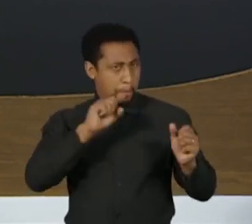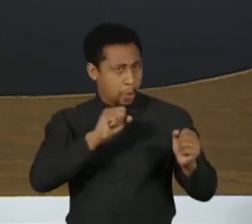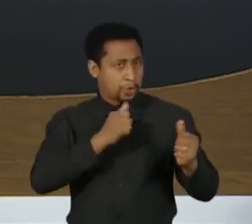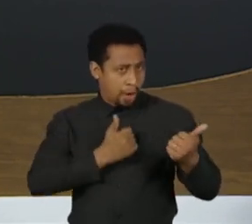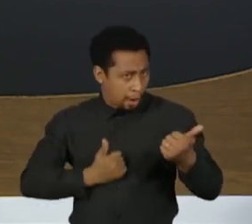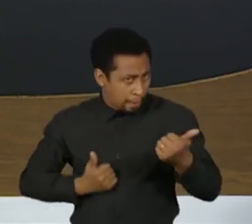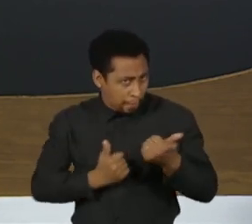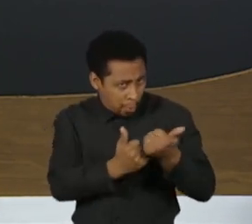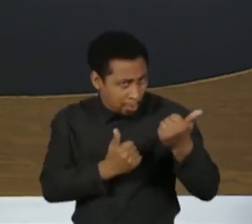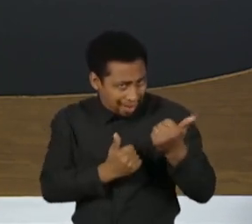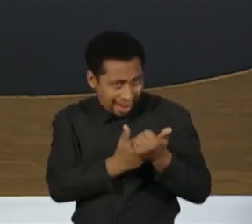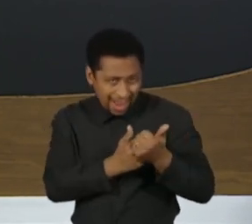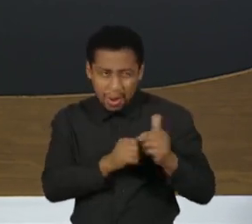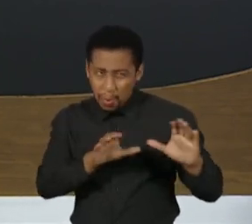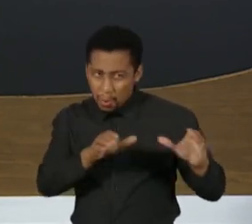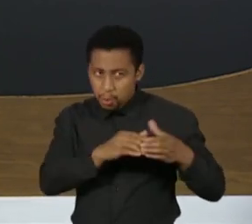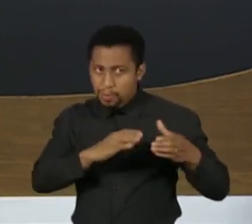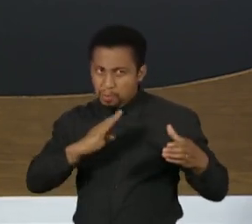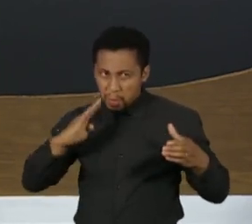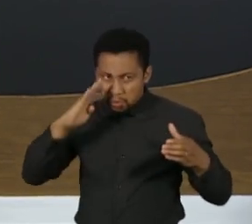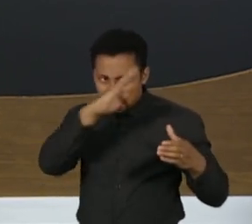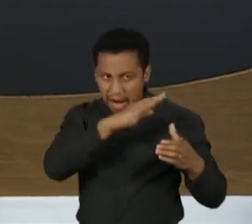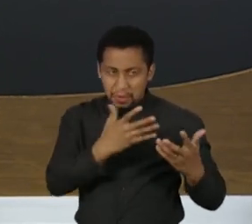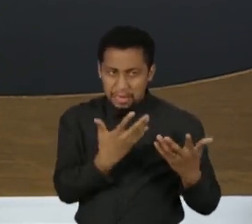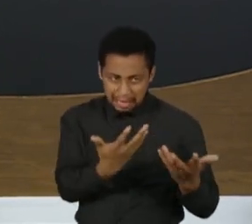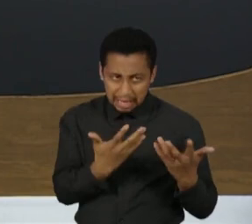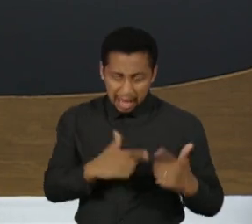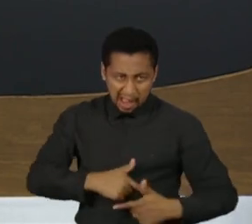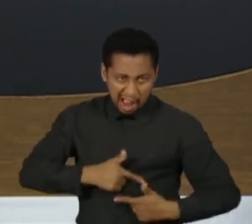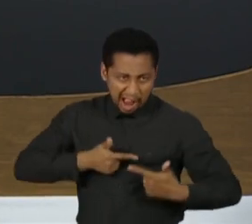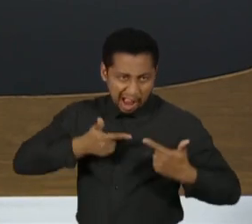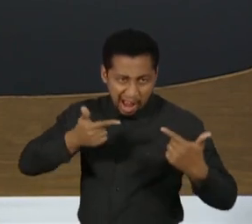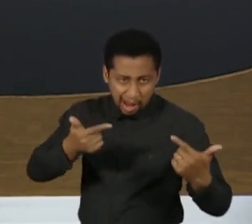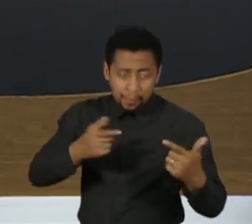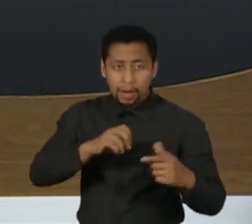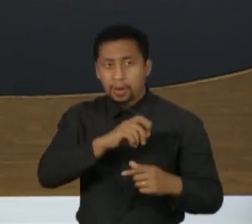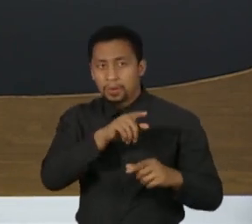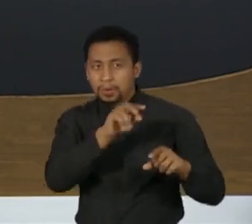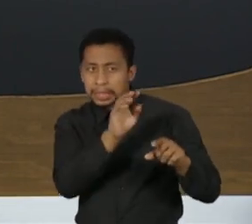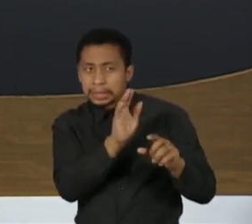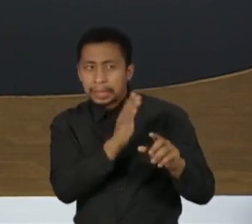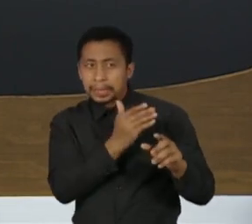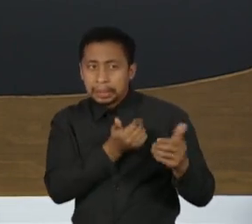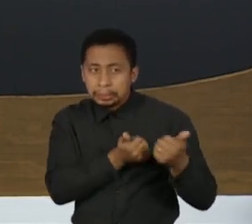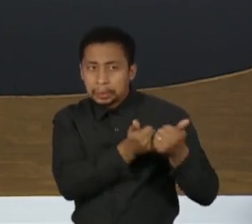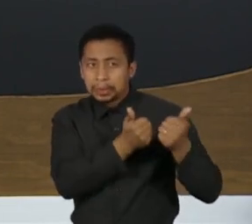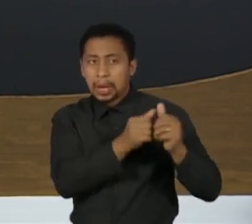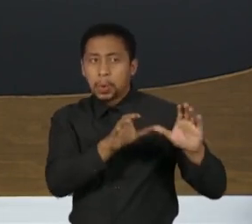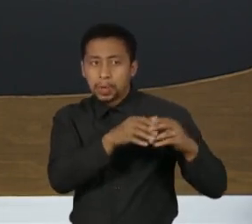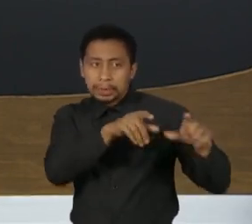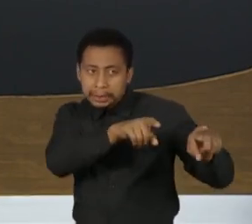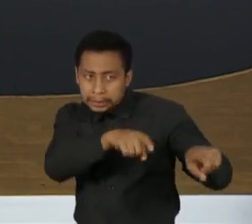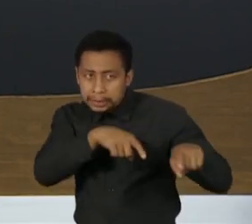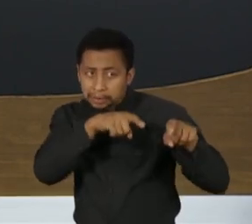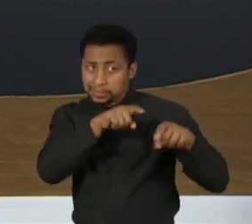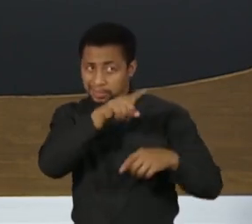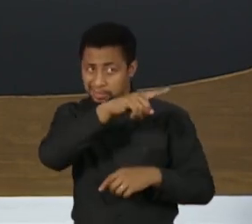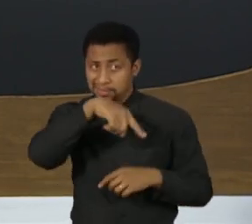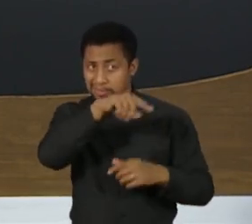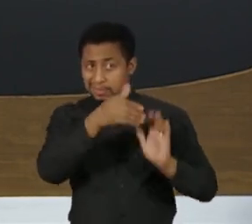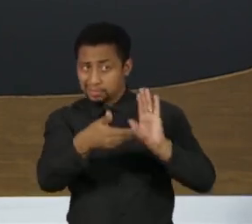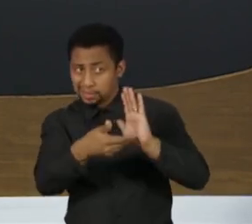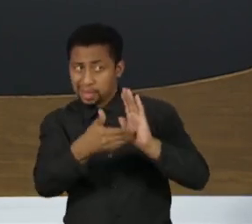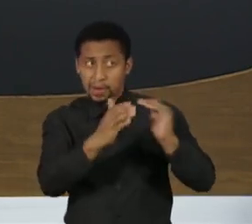exemplo, à bancada da bala, à bancada ruralista, numa série de projetos que estão lá, tanto no Senado quanto na Câmara, que impactam